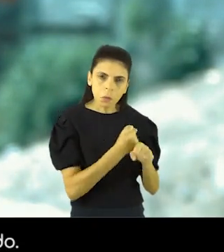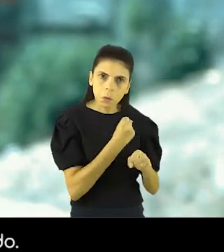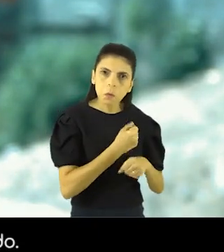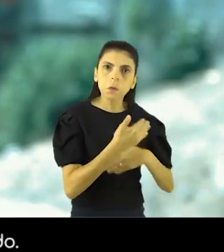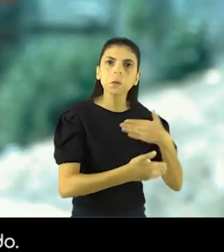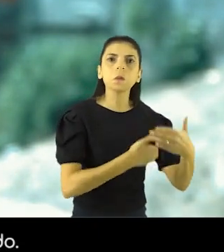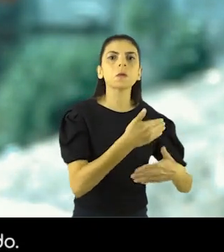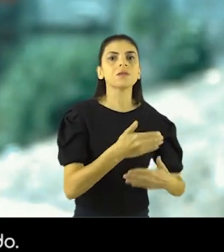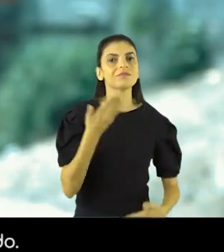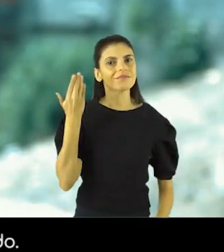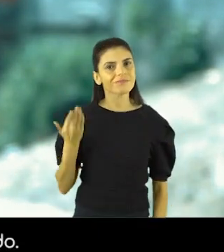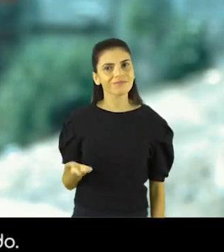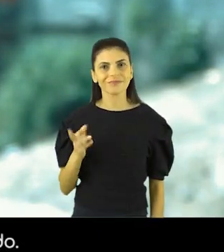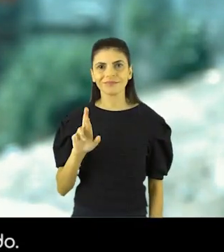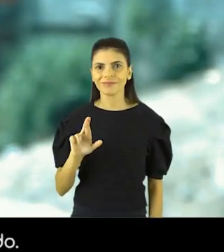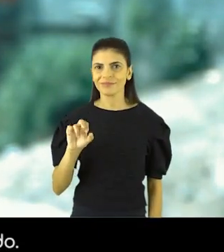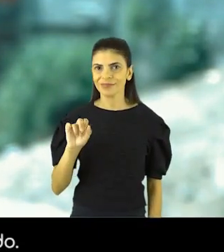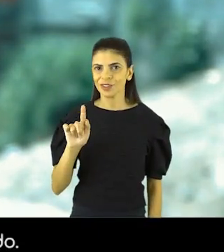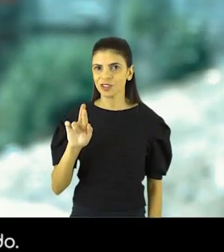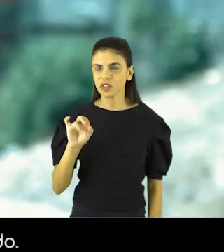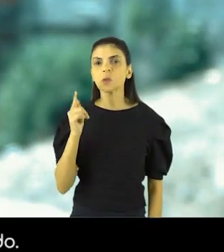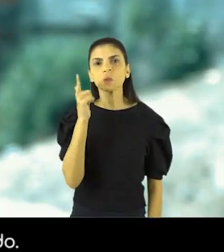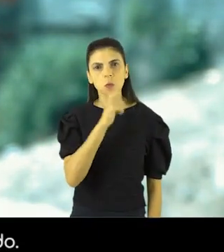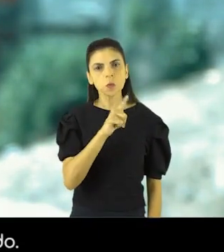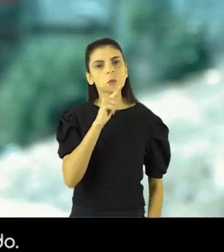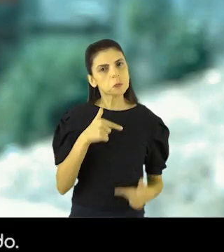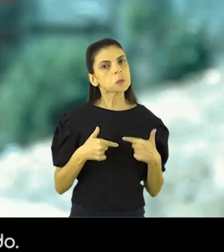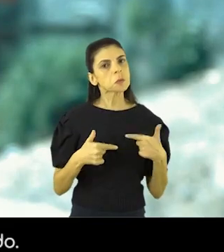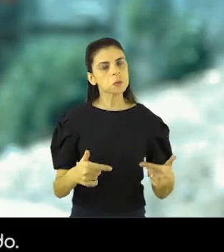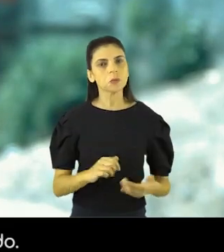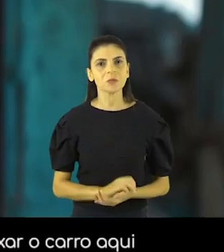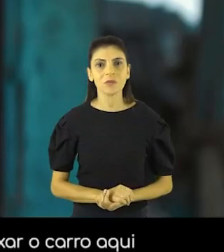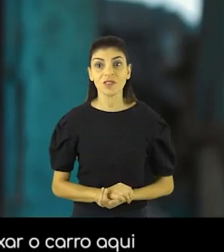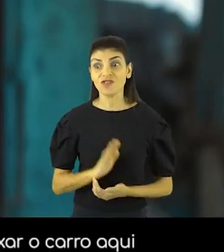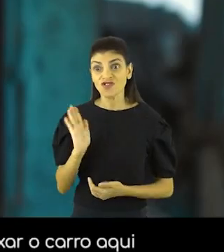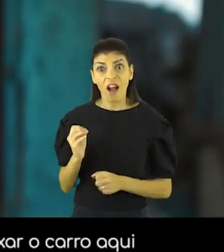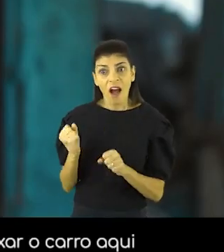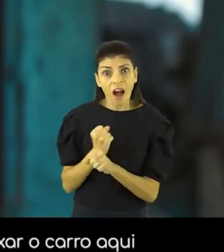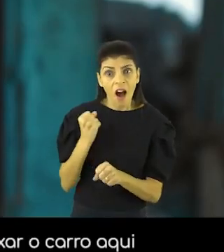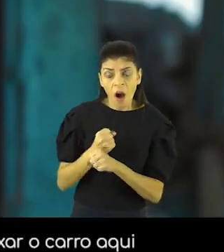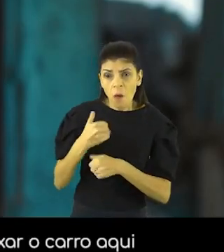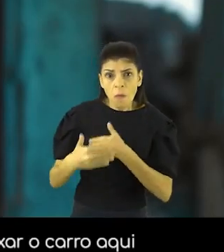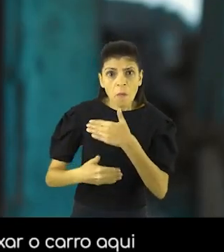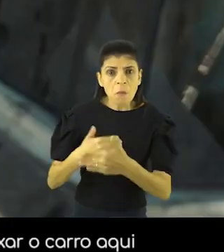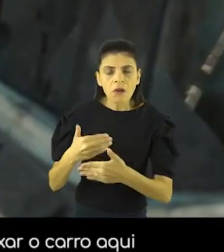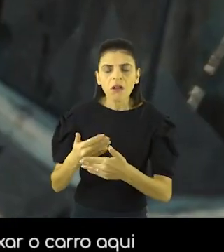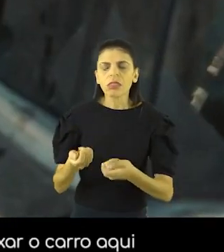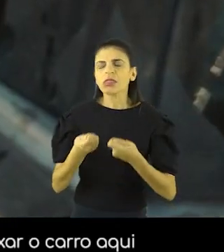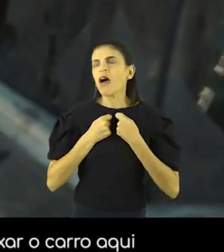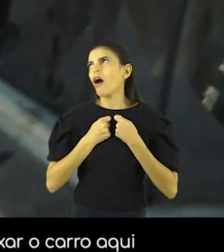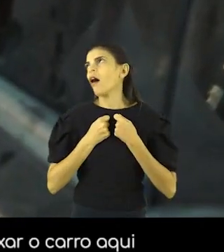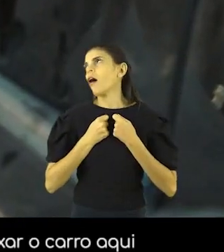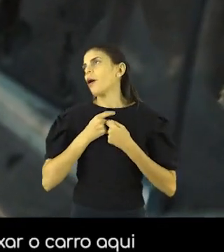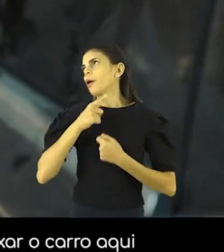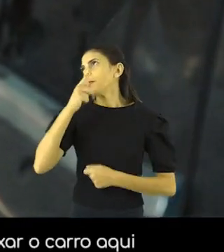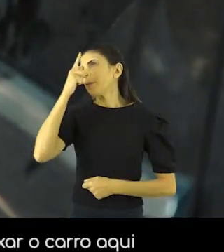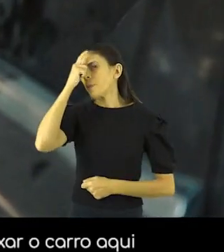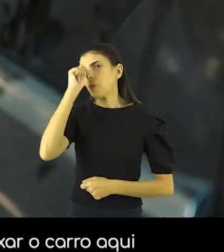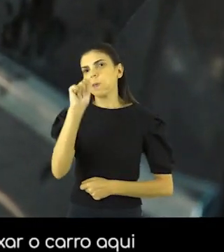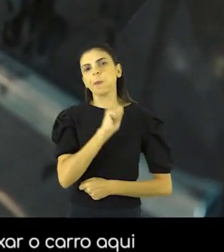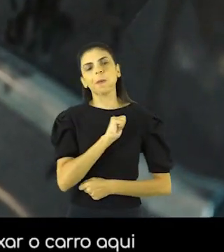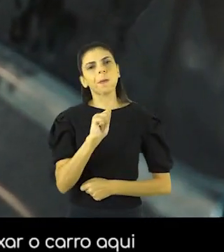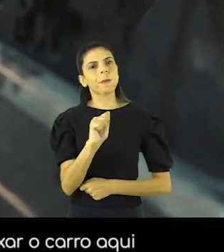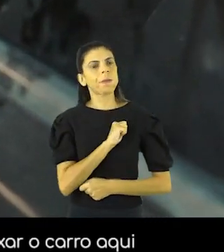sido feita. O prefeito Rogério Lisboa está realizando. Hoje que essa obra que o Rogério fez, deu paz,